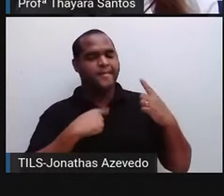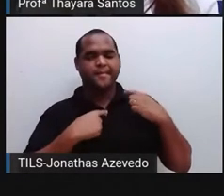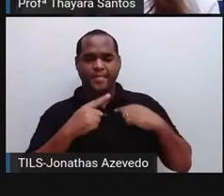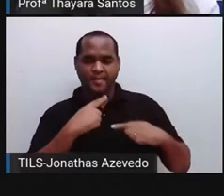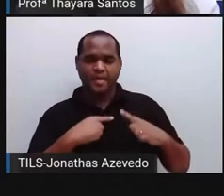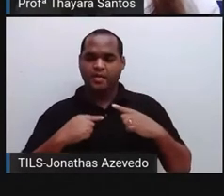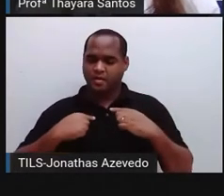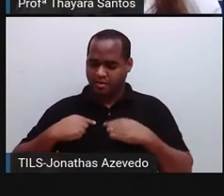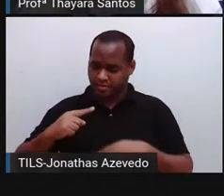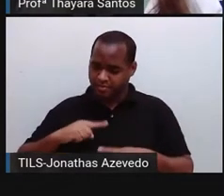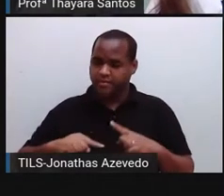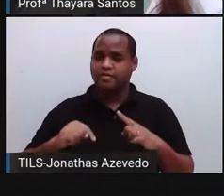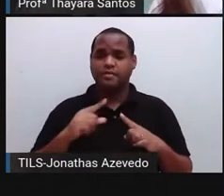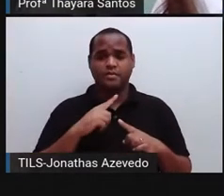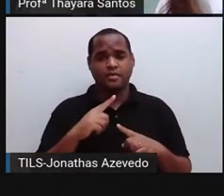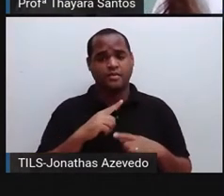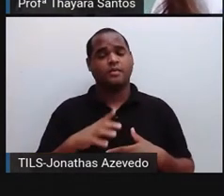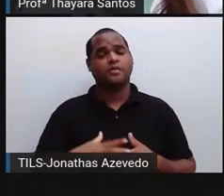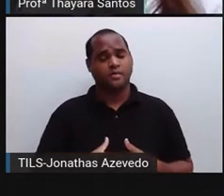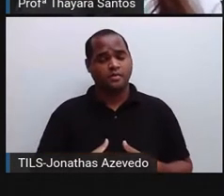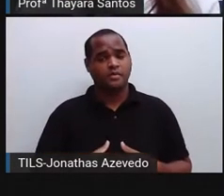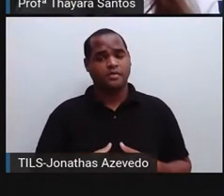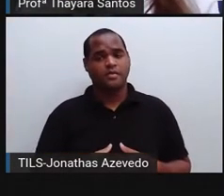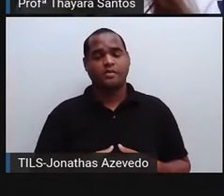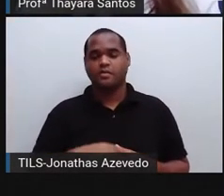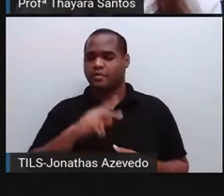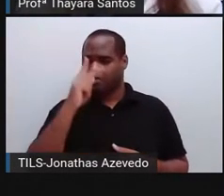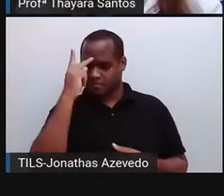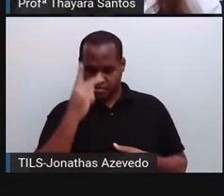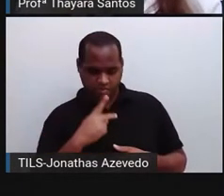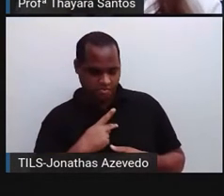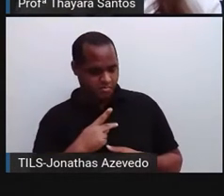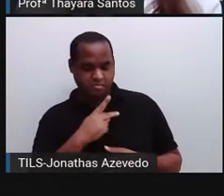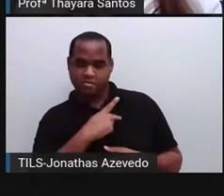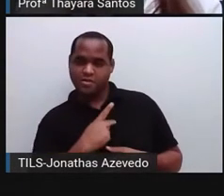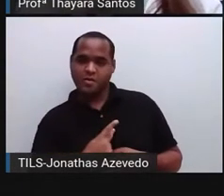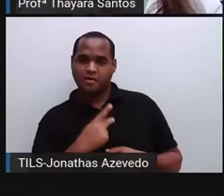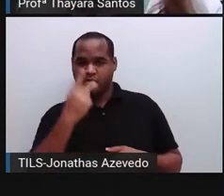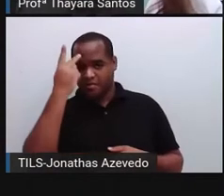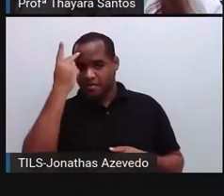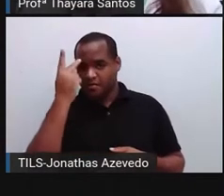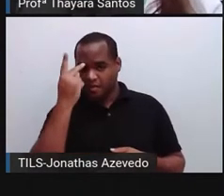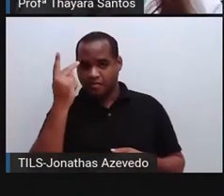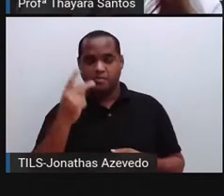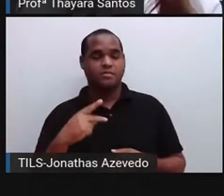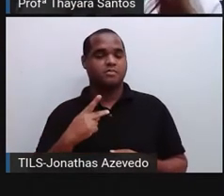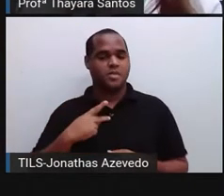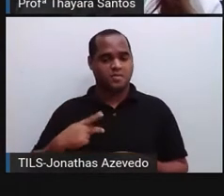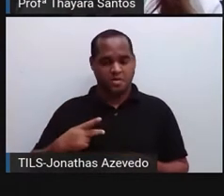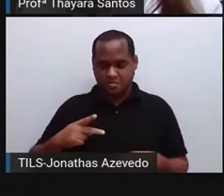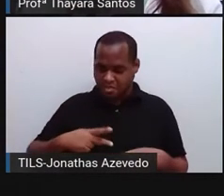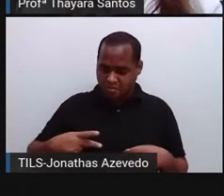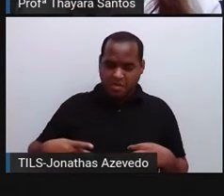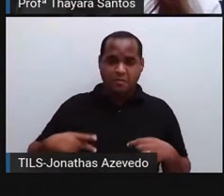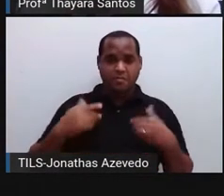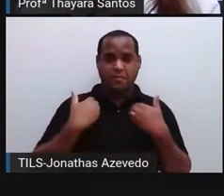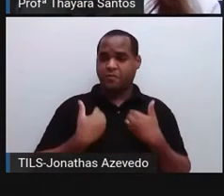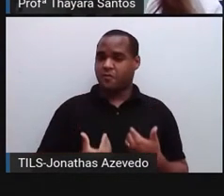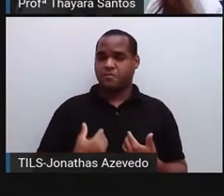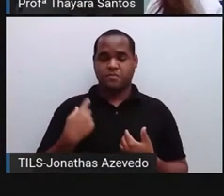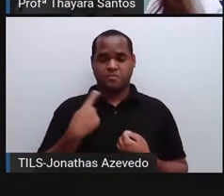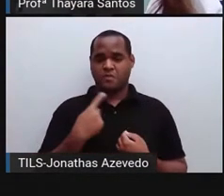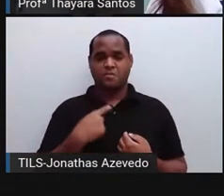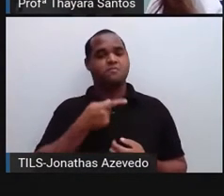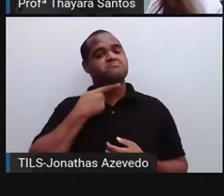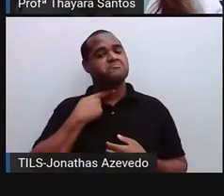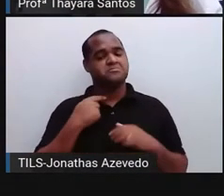ele de sistema nervoso periférico autônomo. Ele está comandando as ações sozinha, sozinho, independente da minha